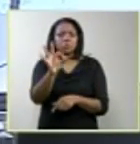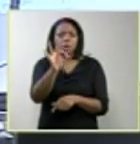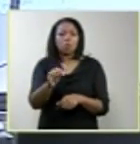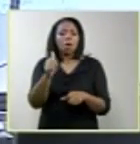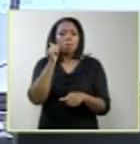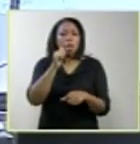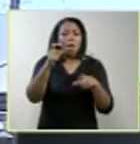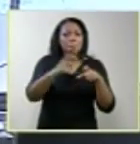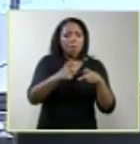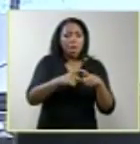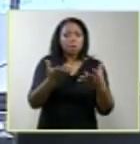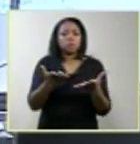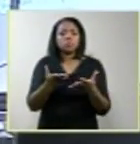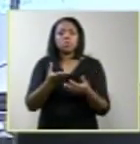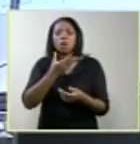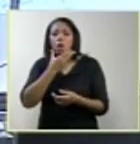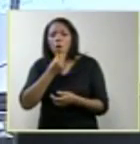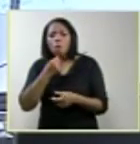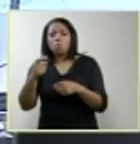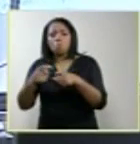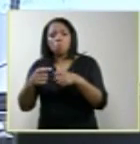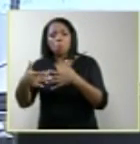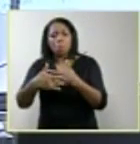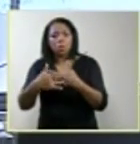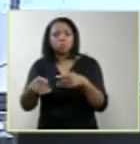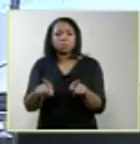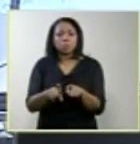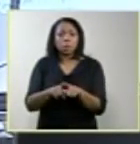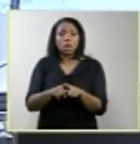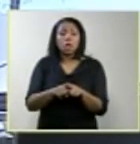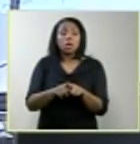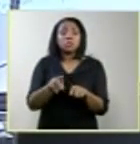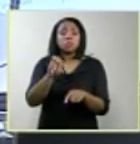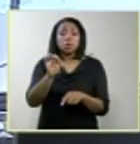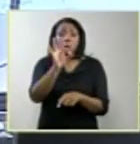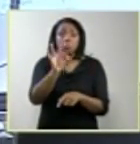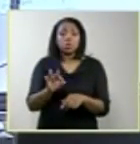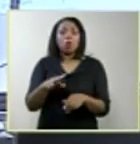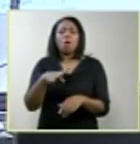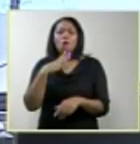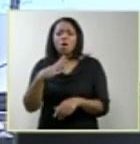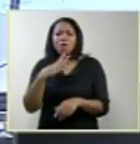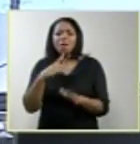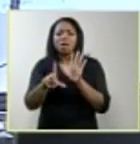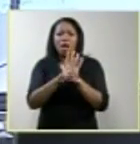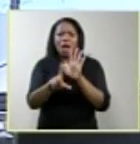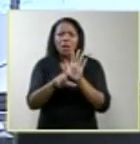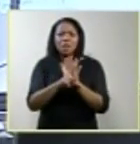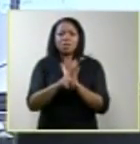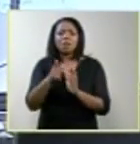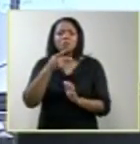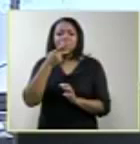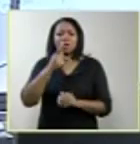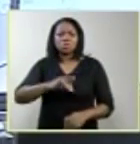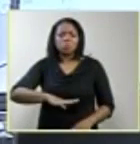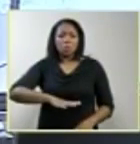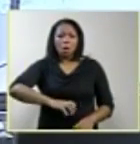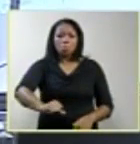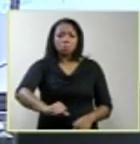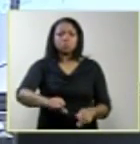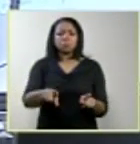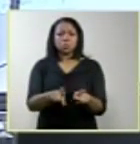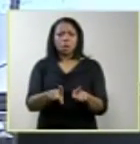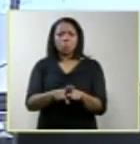46% de médicas. 83% conhecem as leis sobre o aborto, 79% sabem se é necessária uma